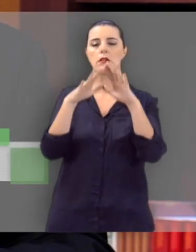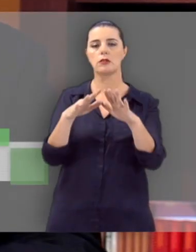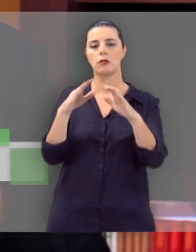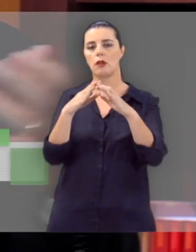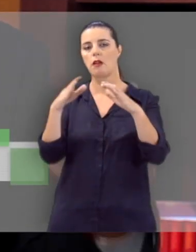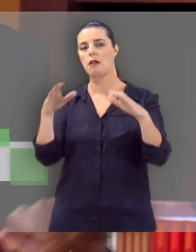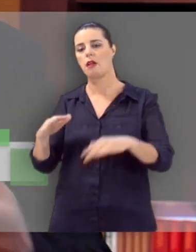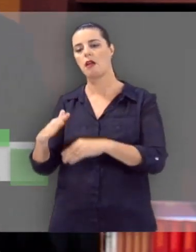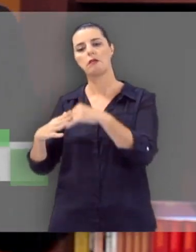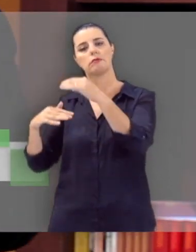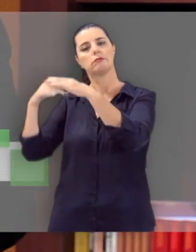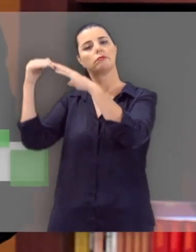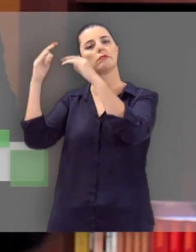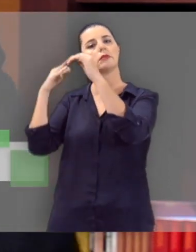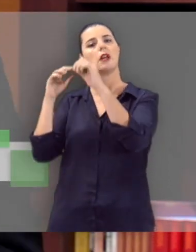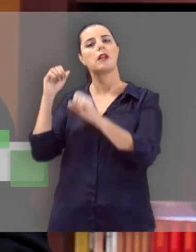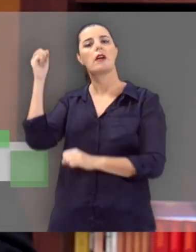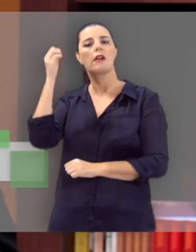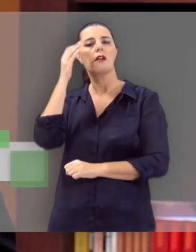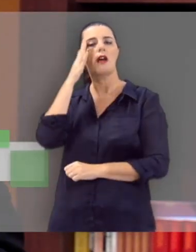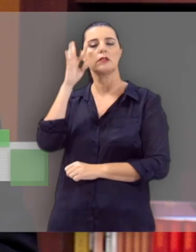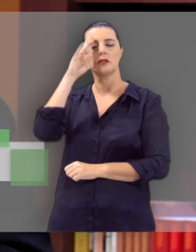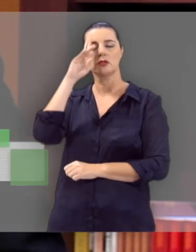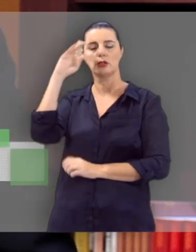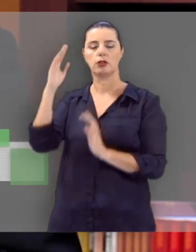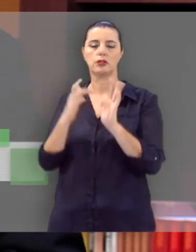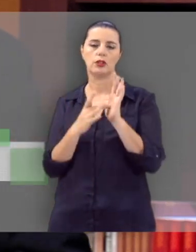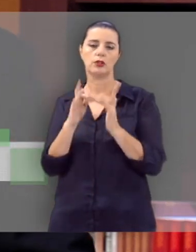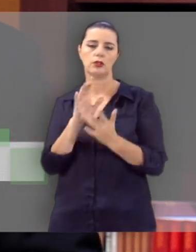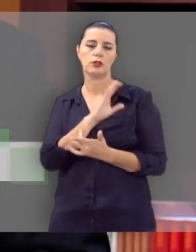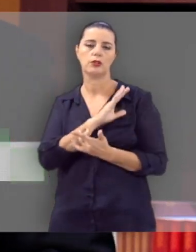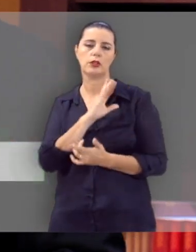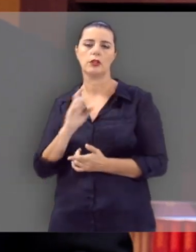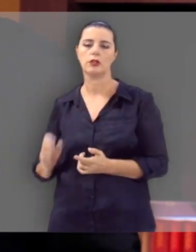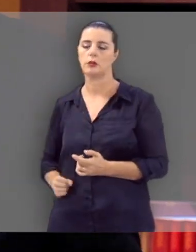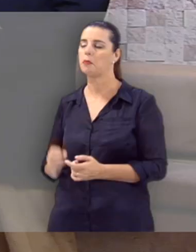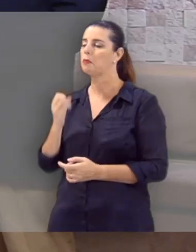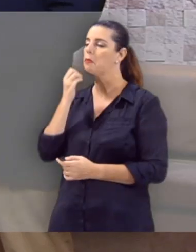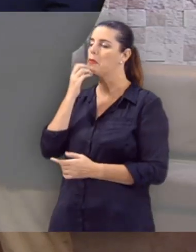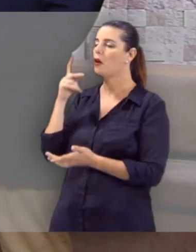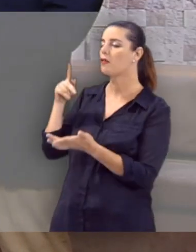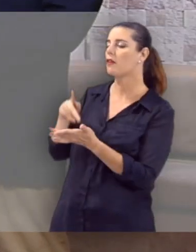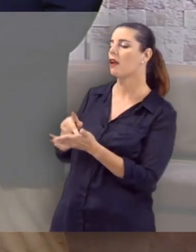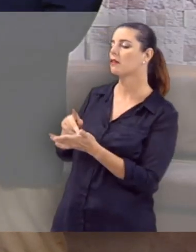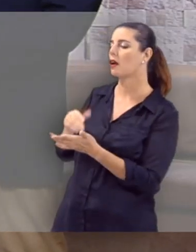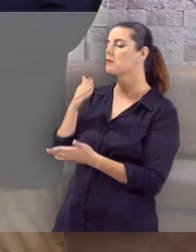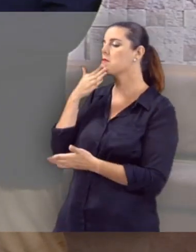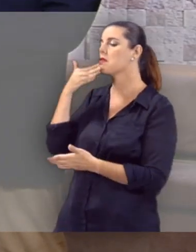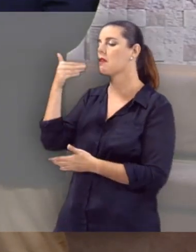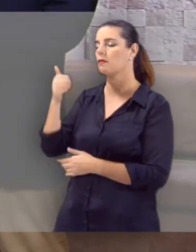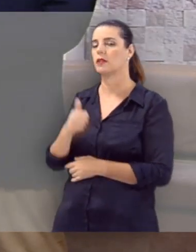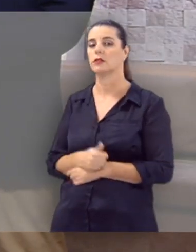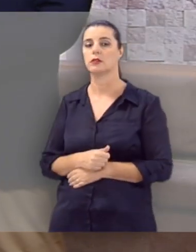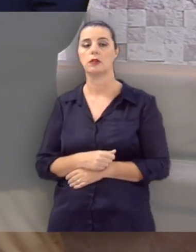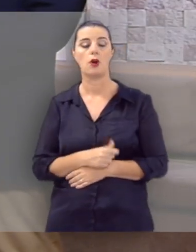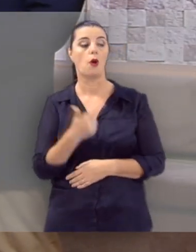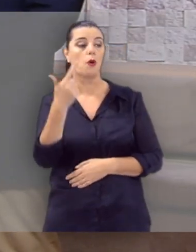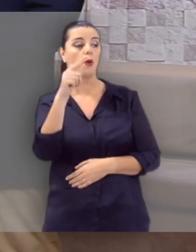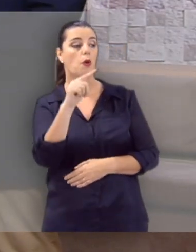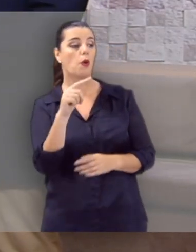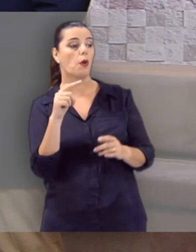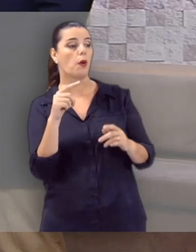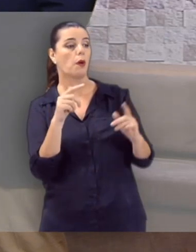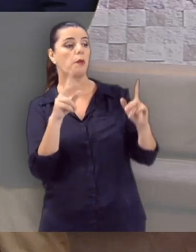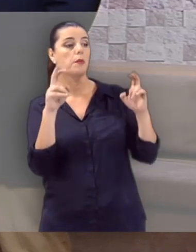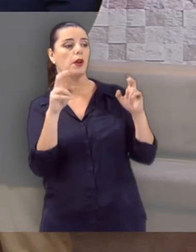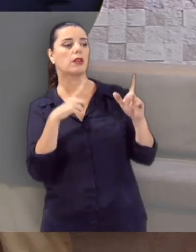seja edificado e cresça no conhecimento e na graça do Senhor Jesus Cristo. Pois é, pastor? Pois é, maravilhoso.